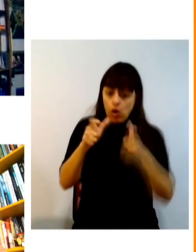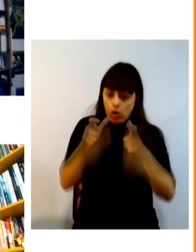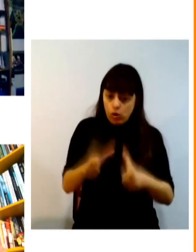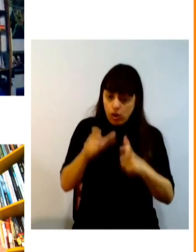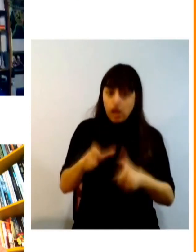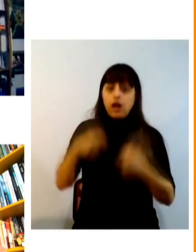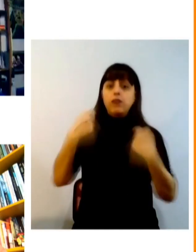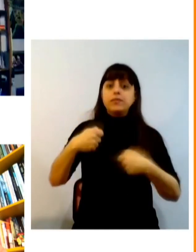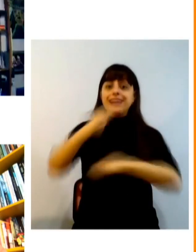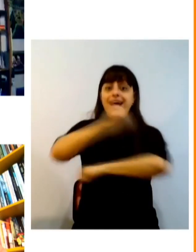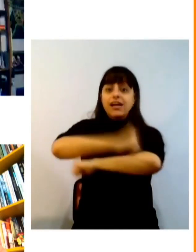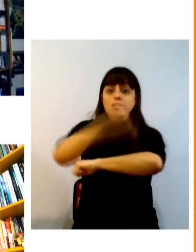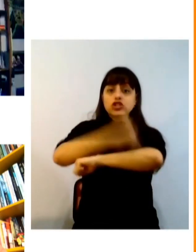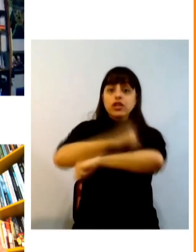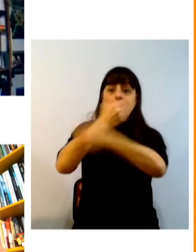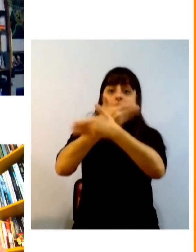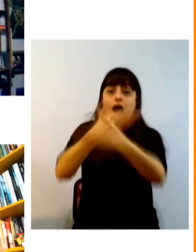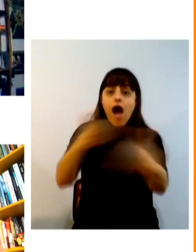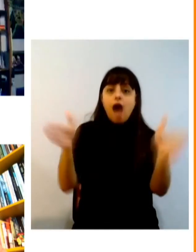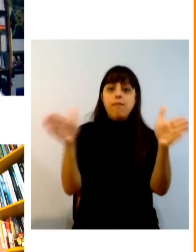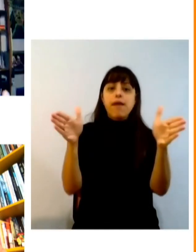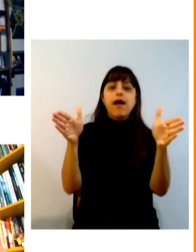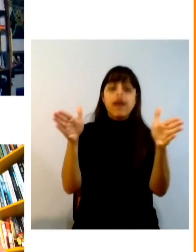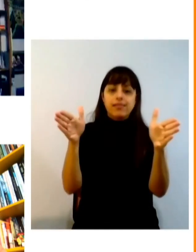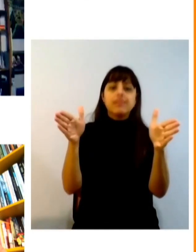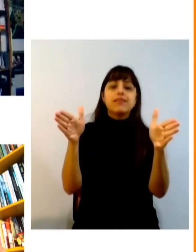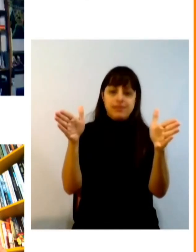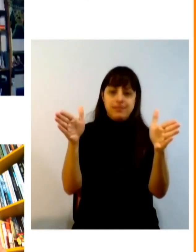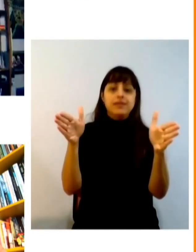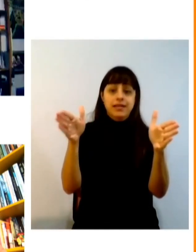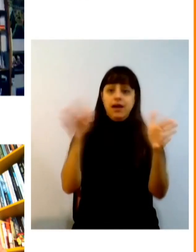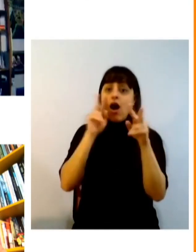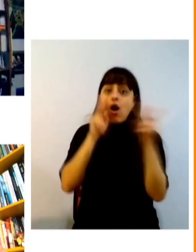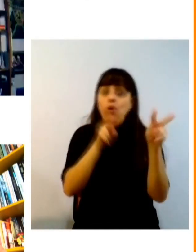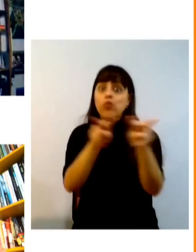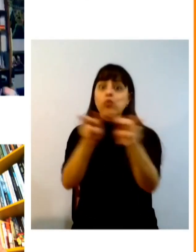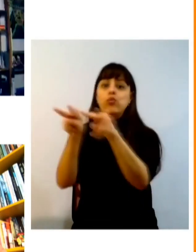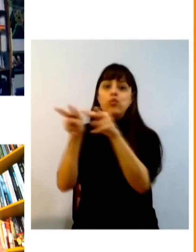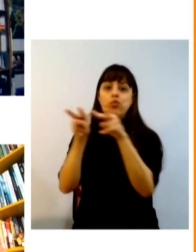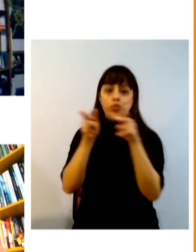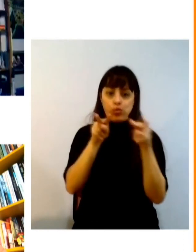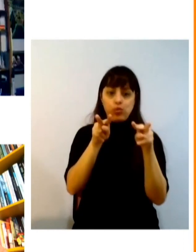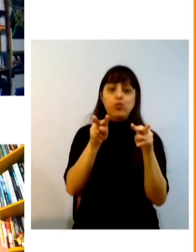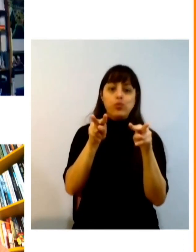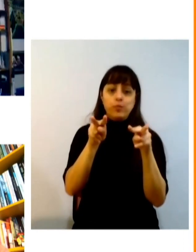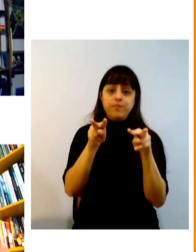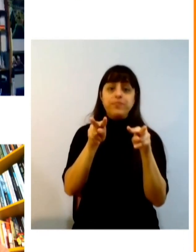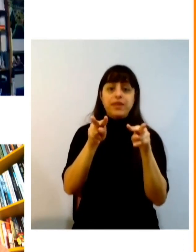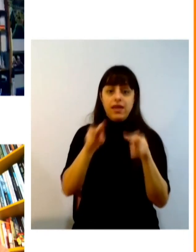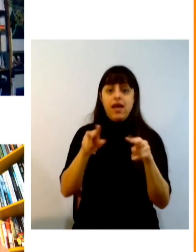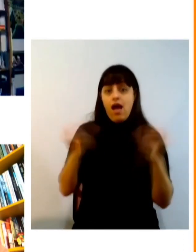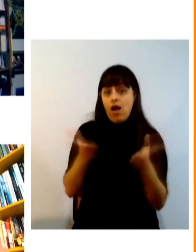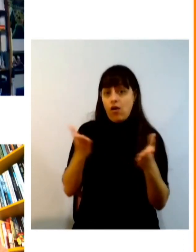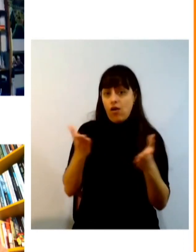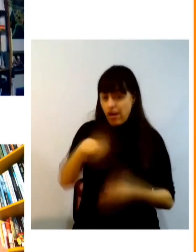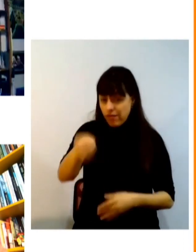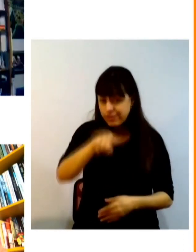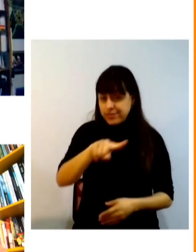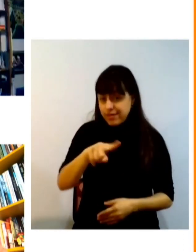o local precisa ter as janelas abertas precisa ver os horizontes então hoje em dia vejam eu sei quantas